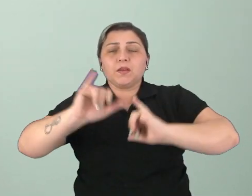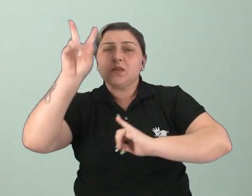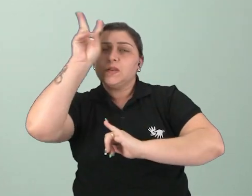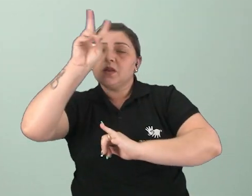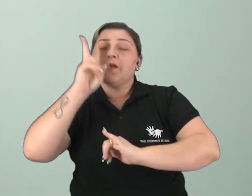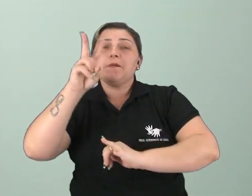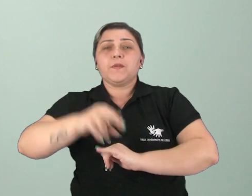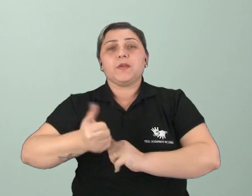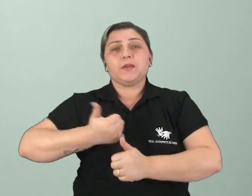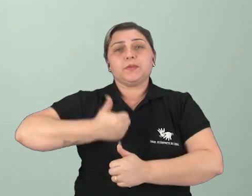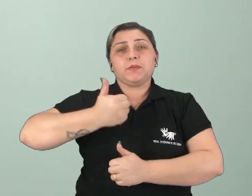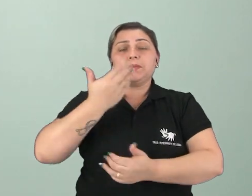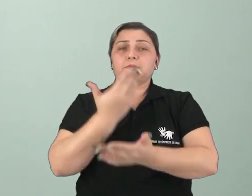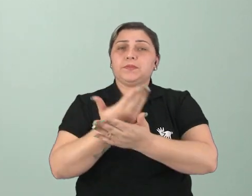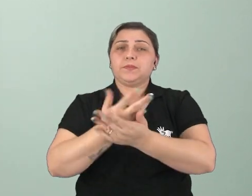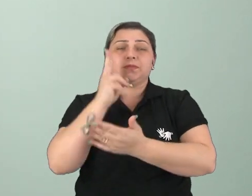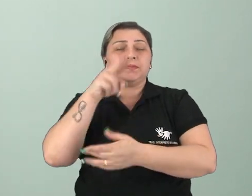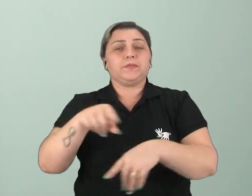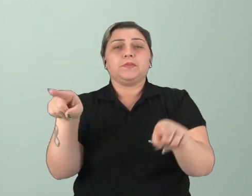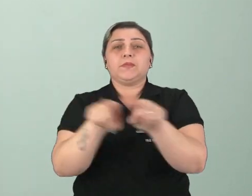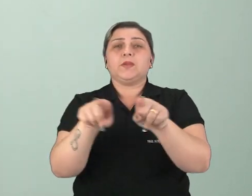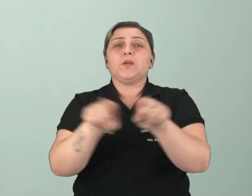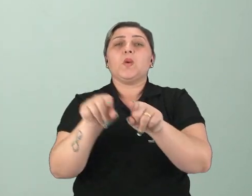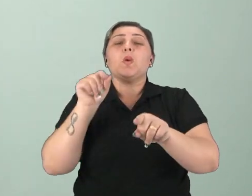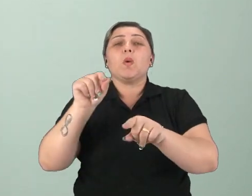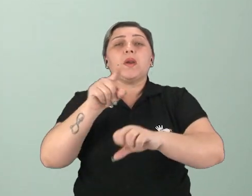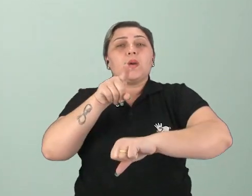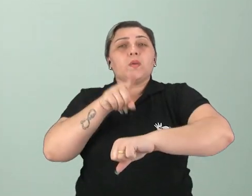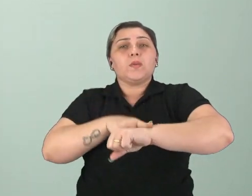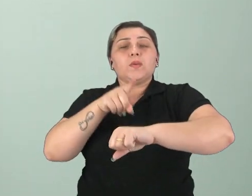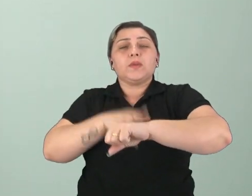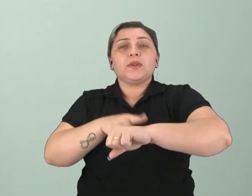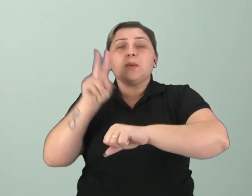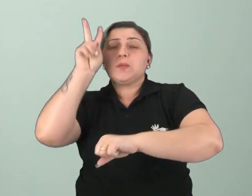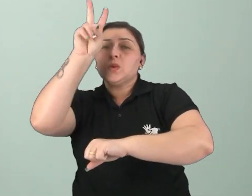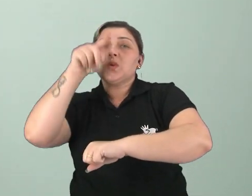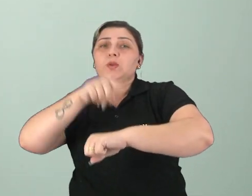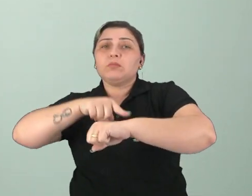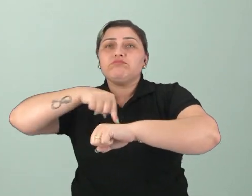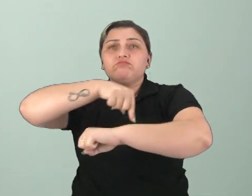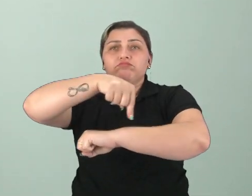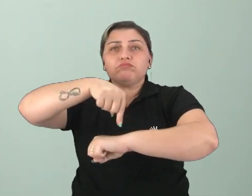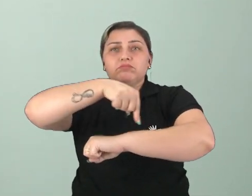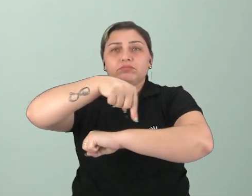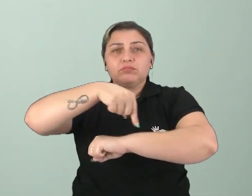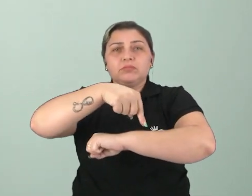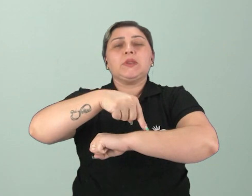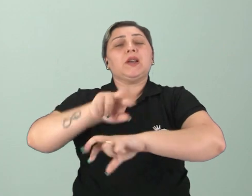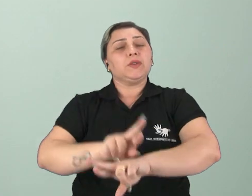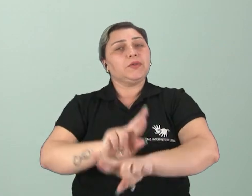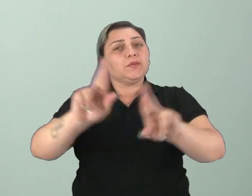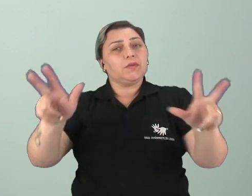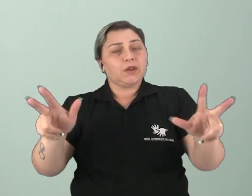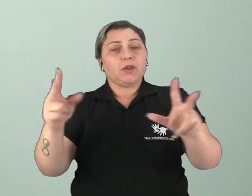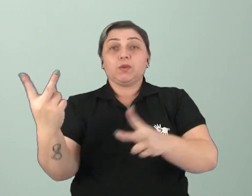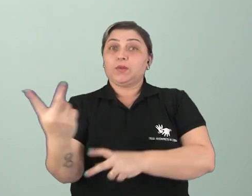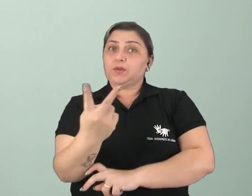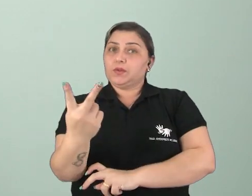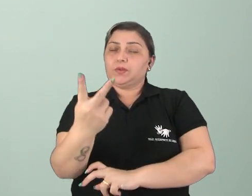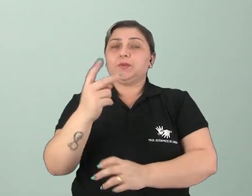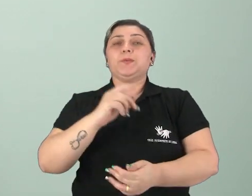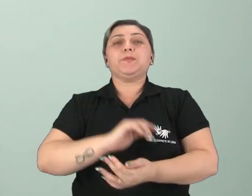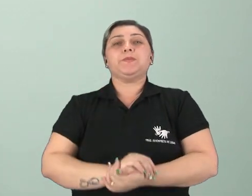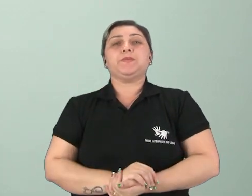primeiras aulas. Lá a gente viu também o que seria o tempo histórico e o que seria o tempo cronológico e essa é a diferença desses dois